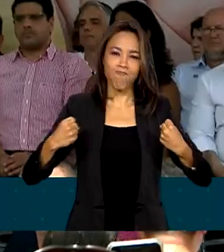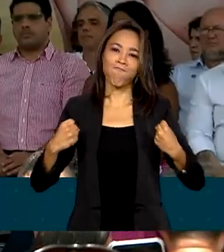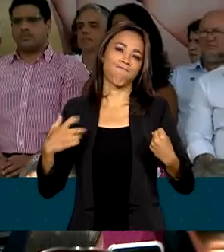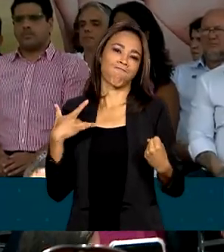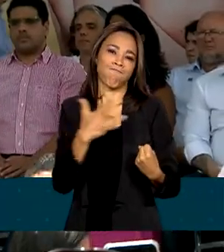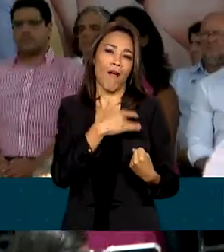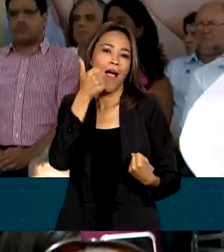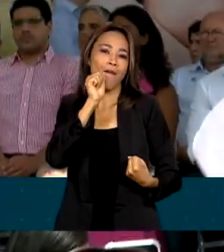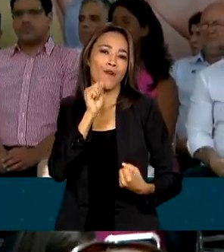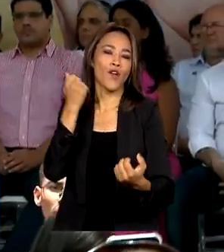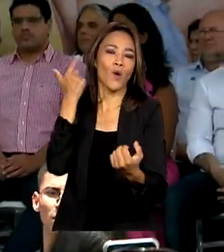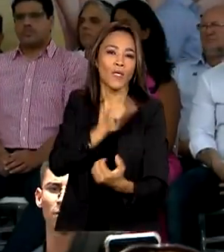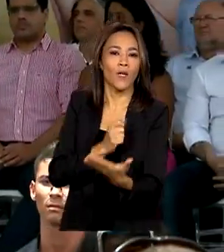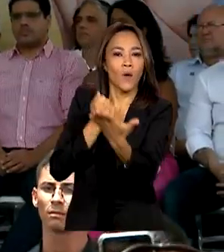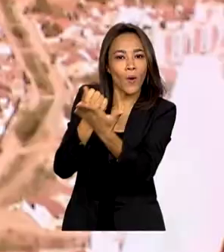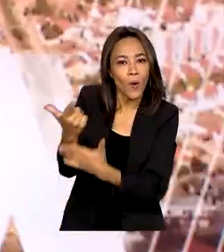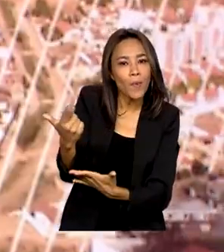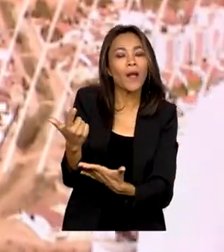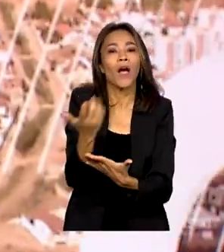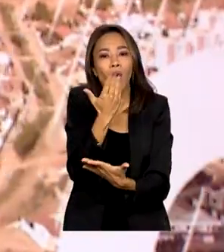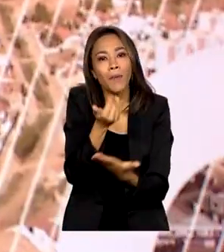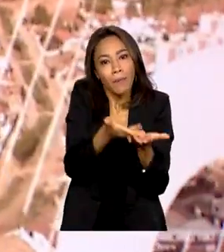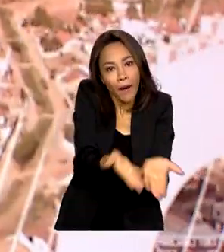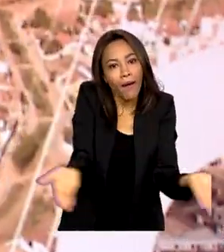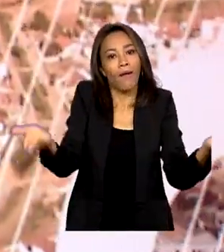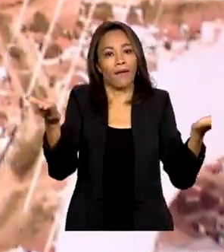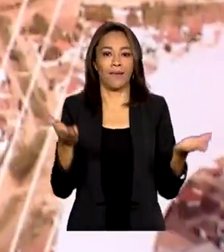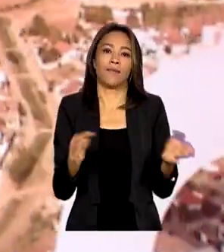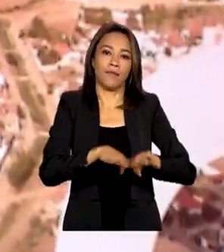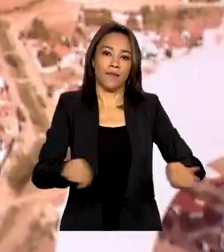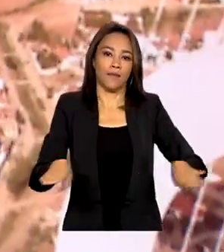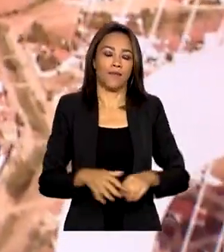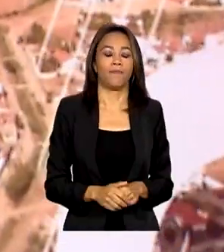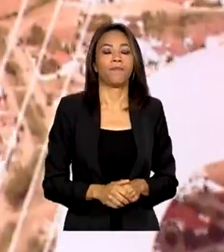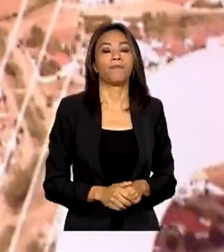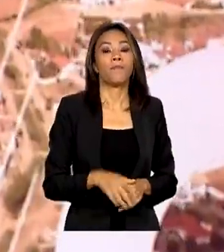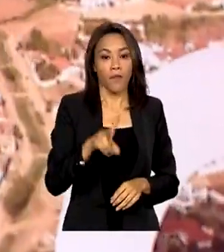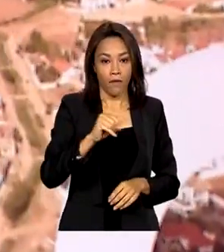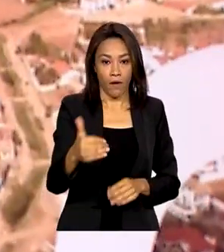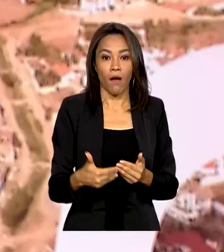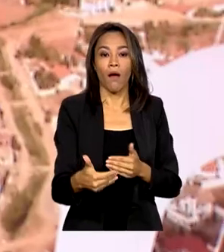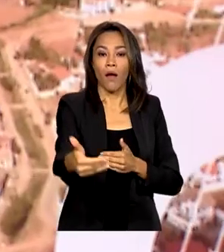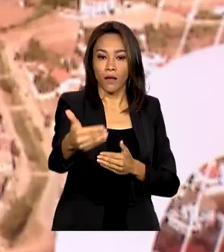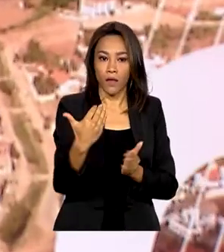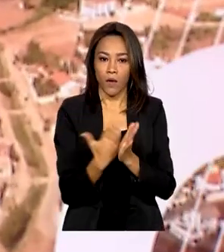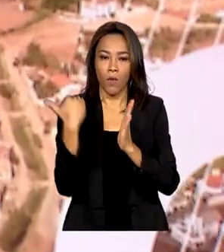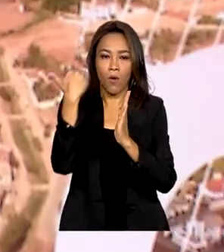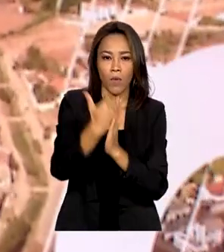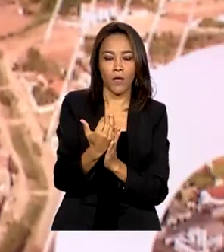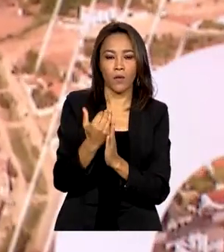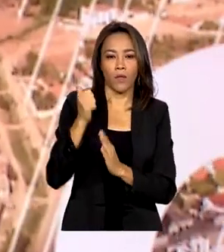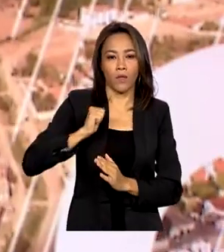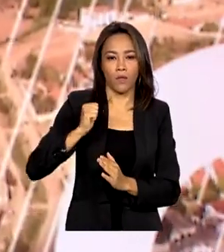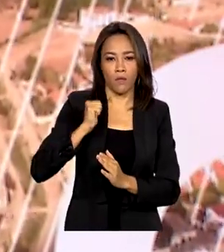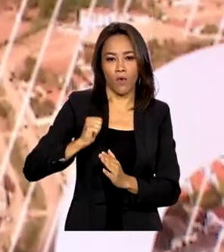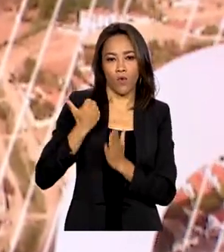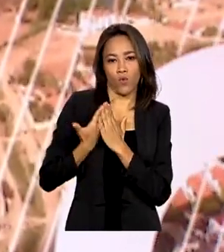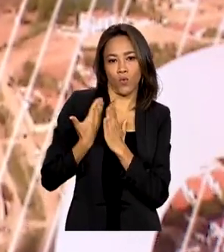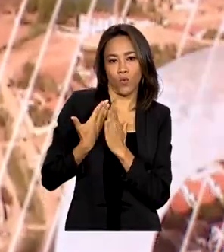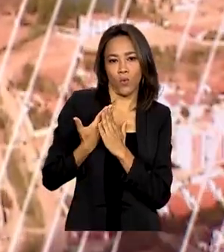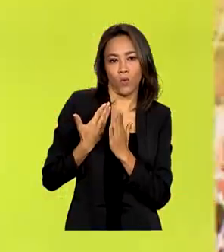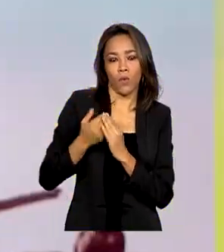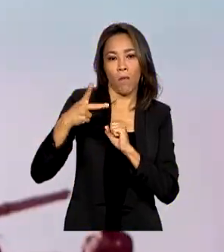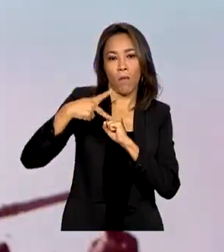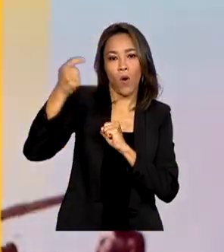possa comprar alimento para essas crianças. E vai ter aumento no valor das Bolsas de graduação, pós-graduação,